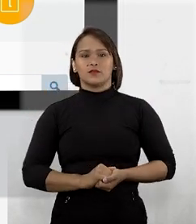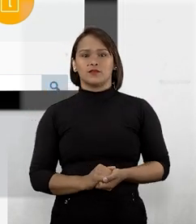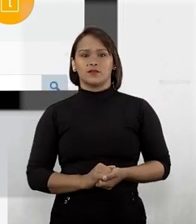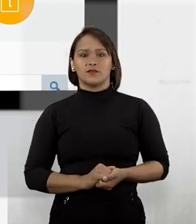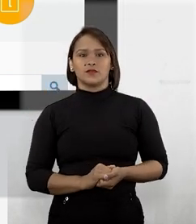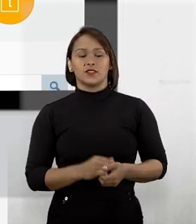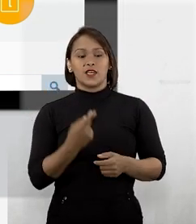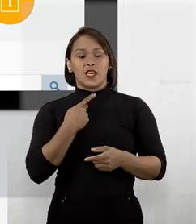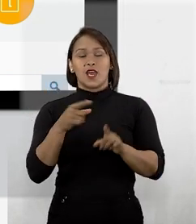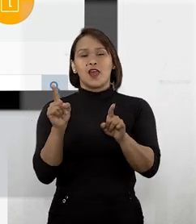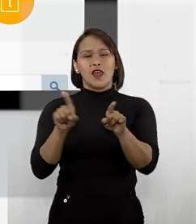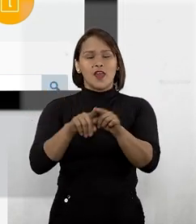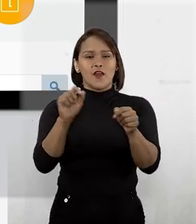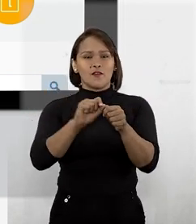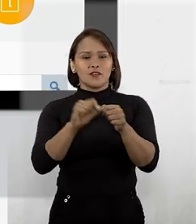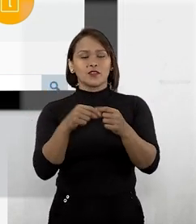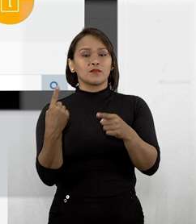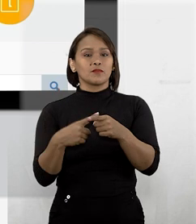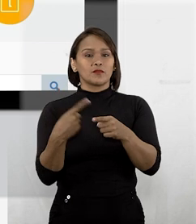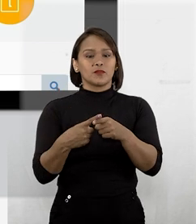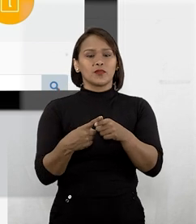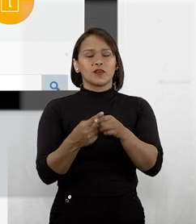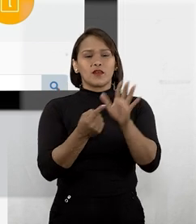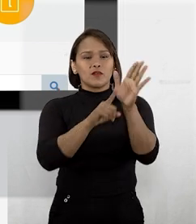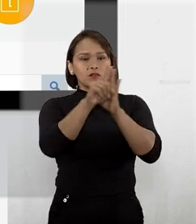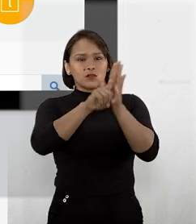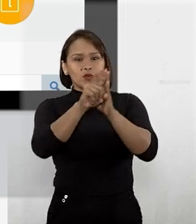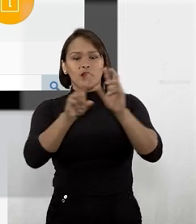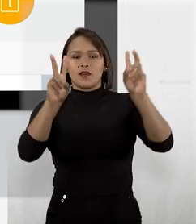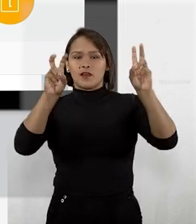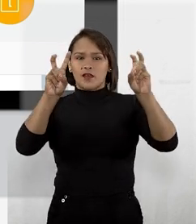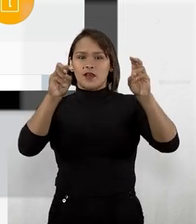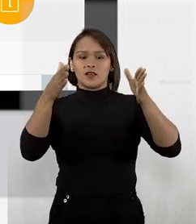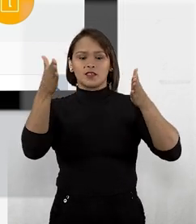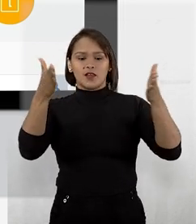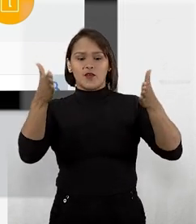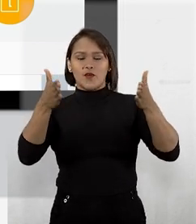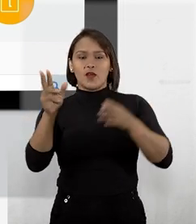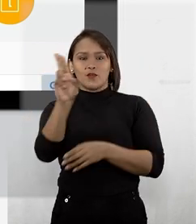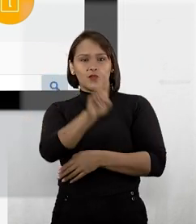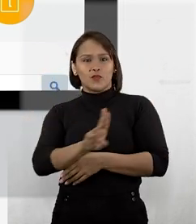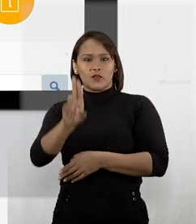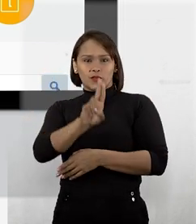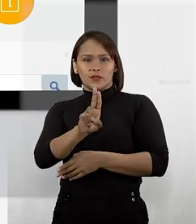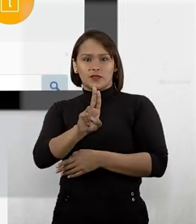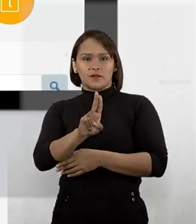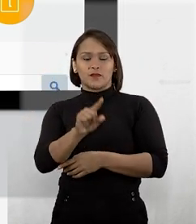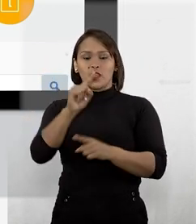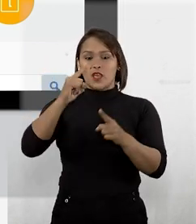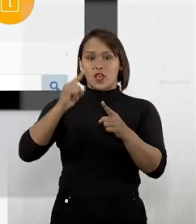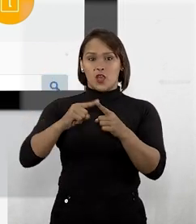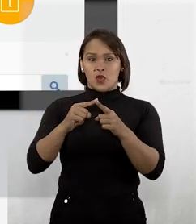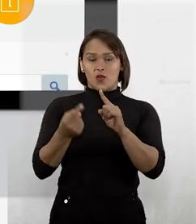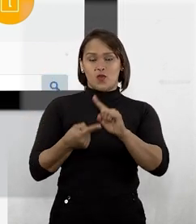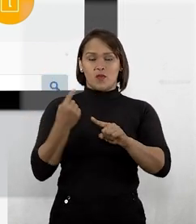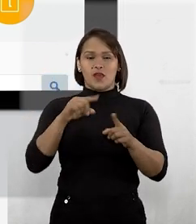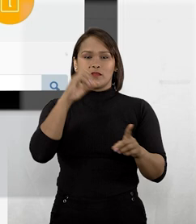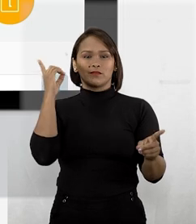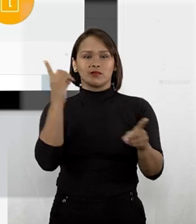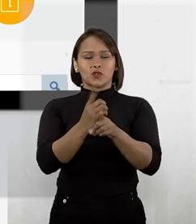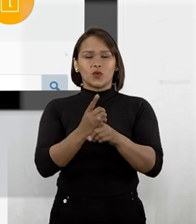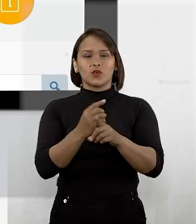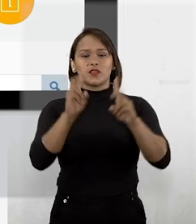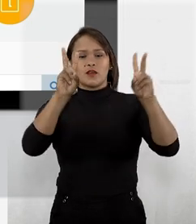Estamos fazendo assim porque em uma busca as aspas possuem dupla utilidade e uma delas é localizar